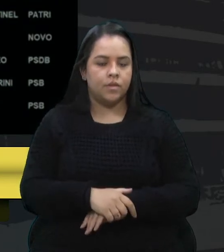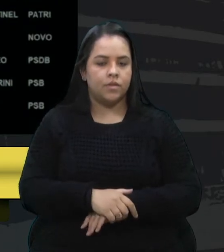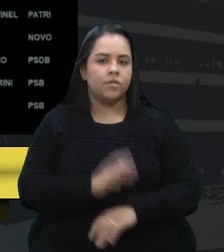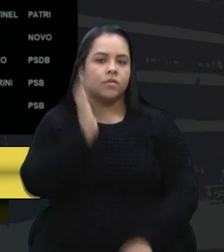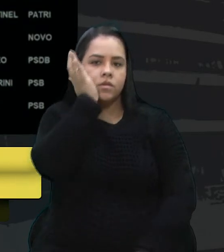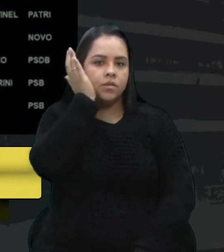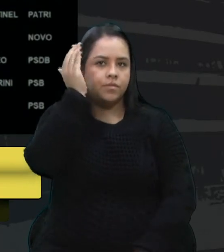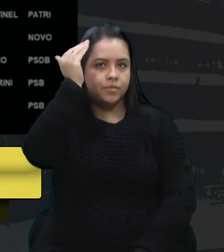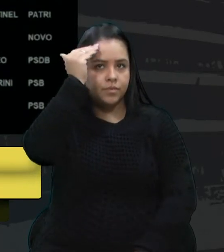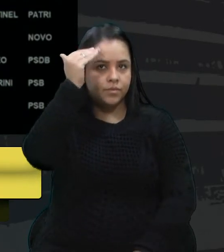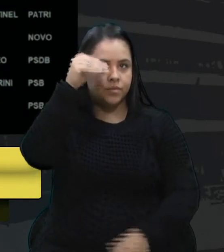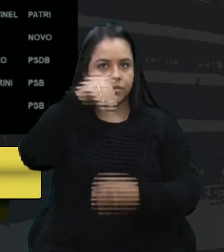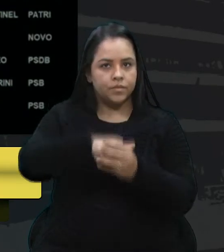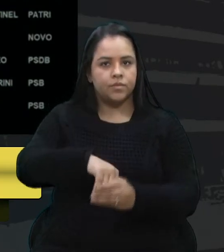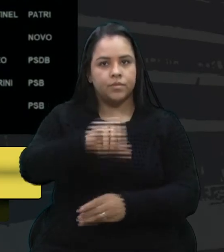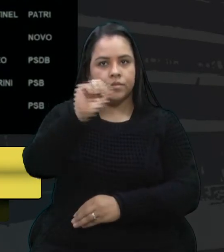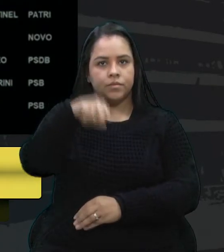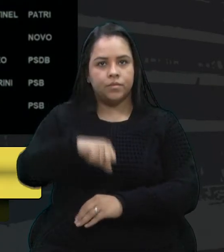vota sim.